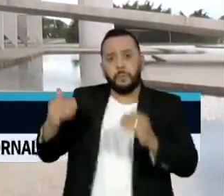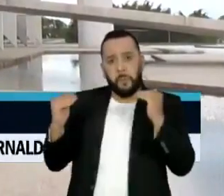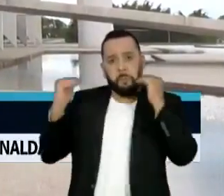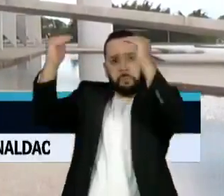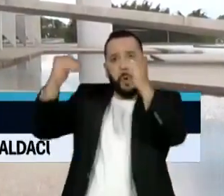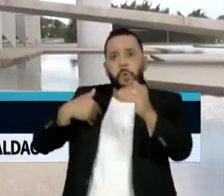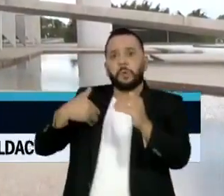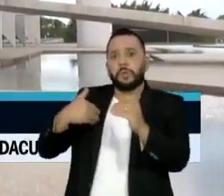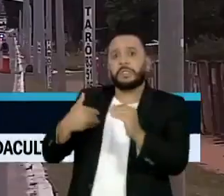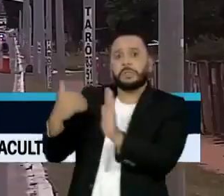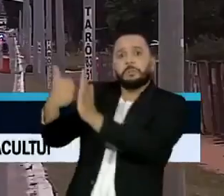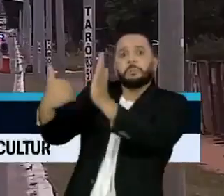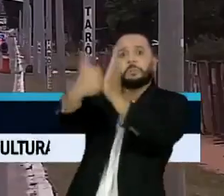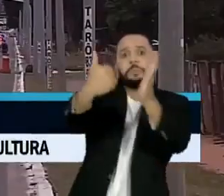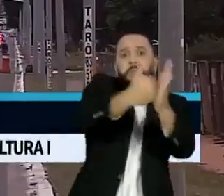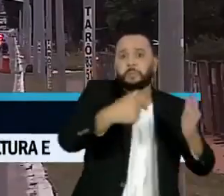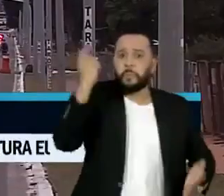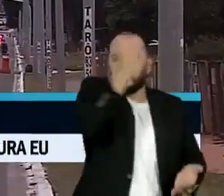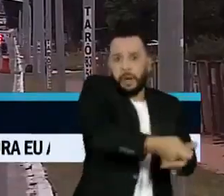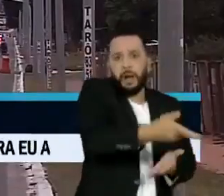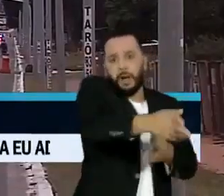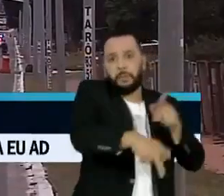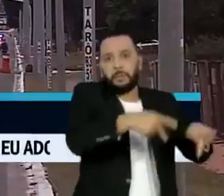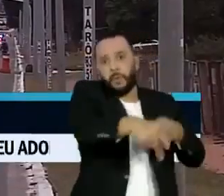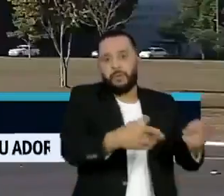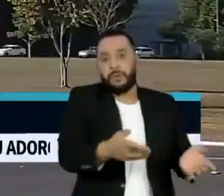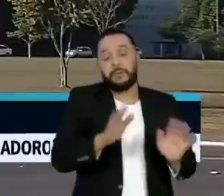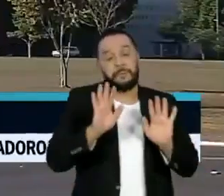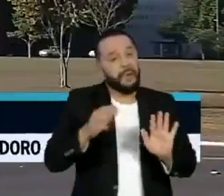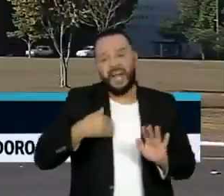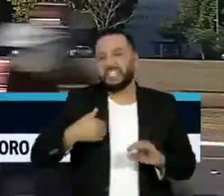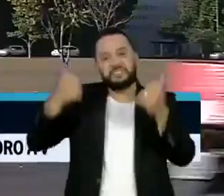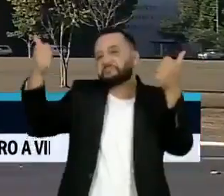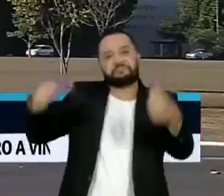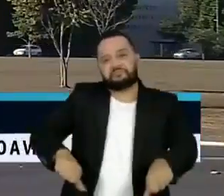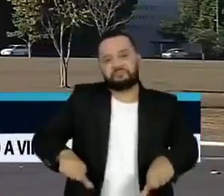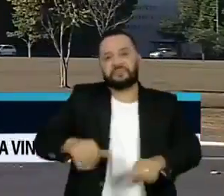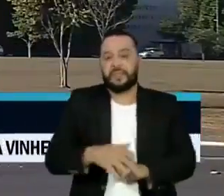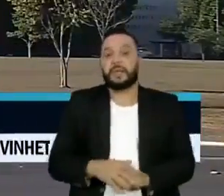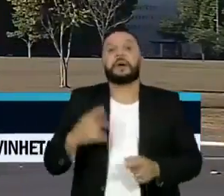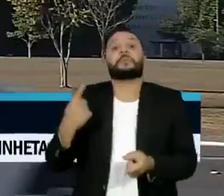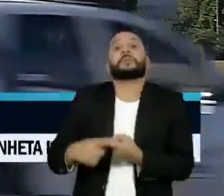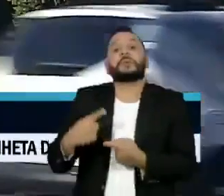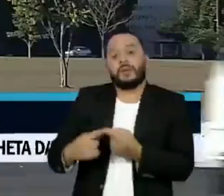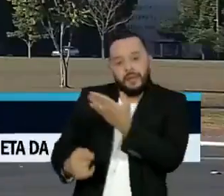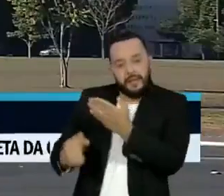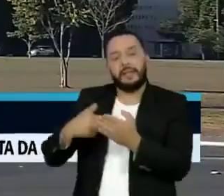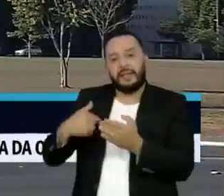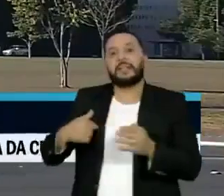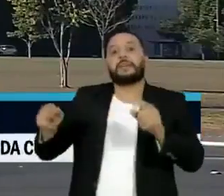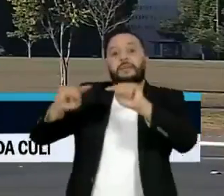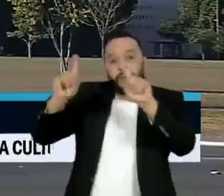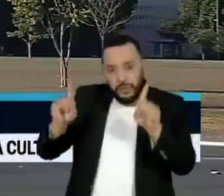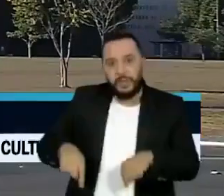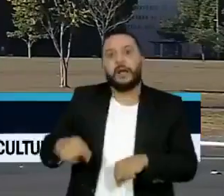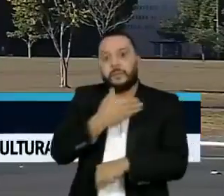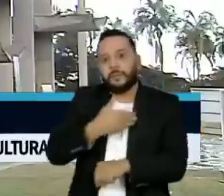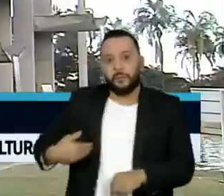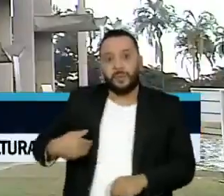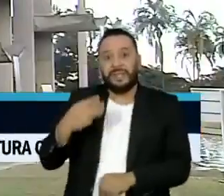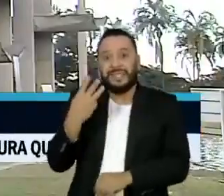hipótese já foi afastada. Por lei, os servidores não poderiam ganhar mais do que R$ 39.300.